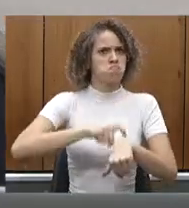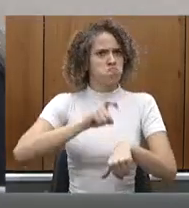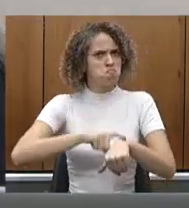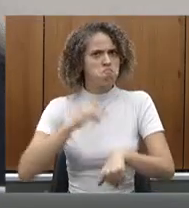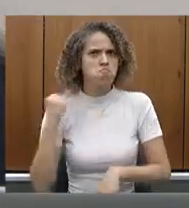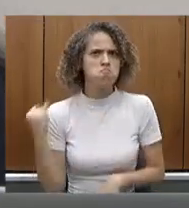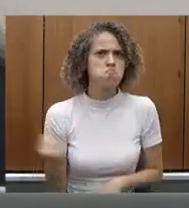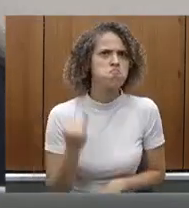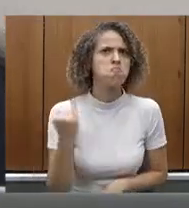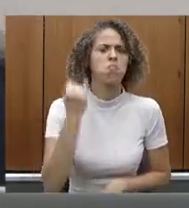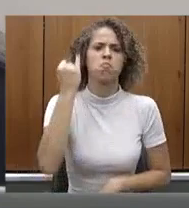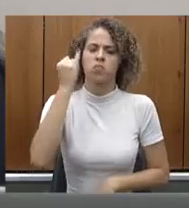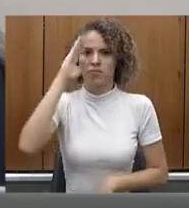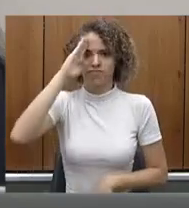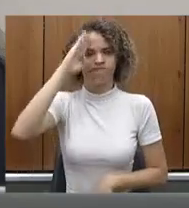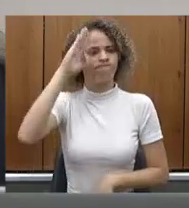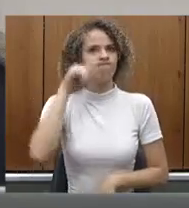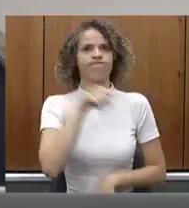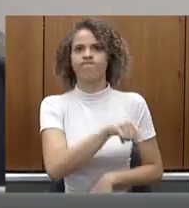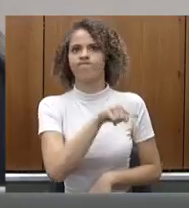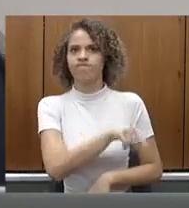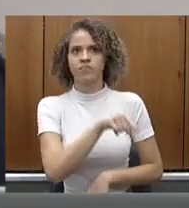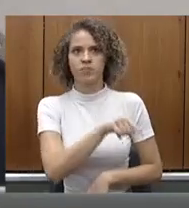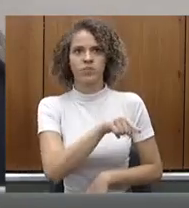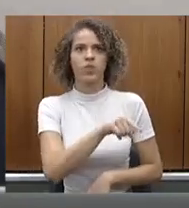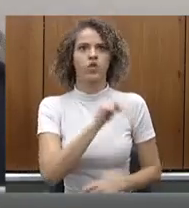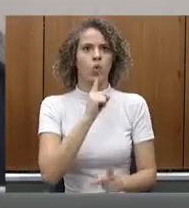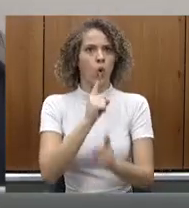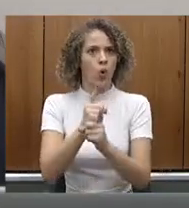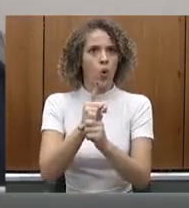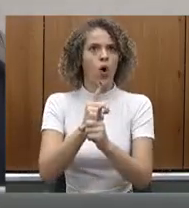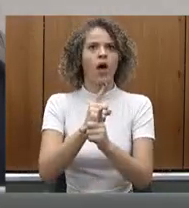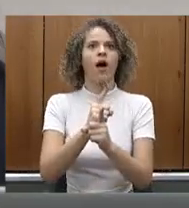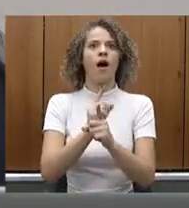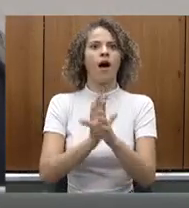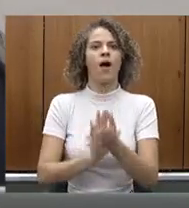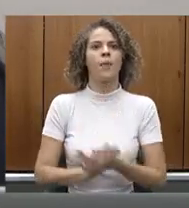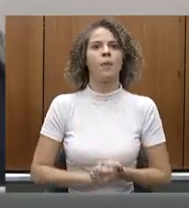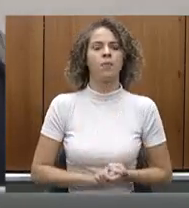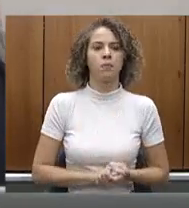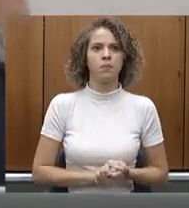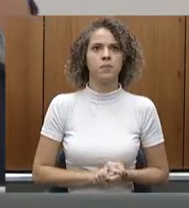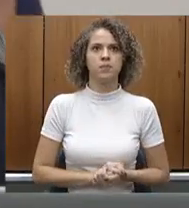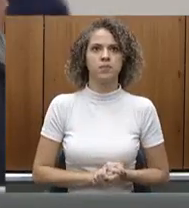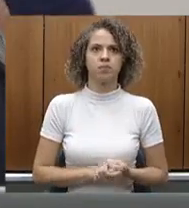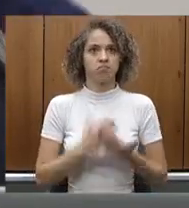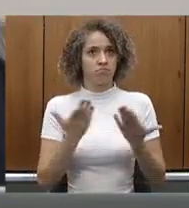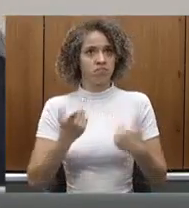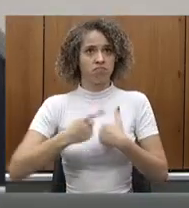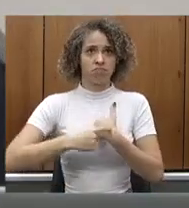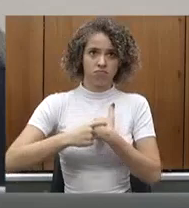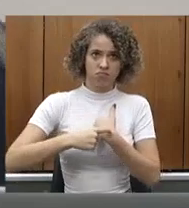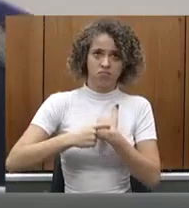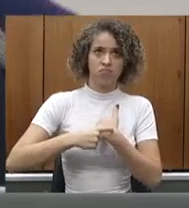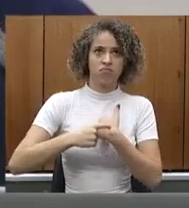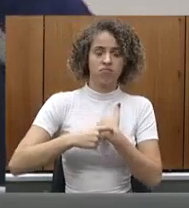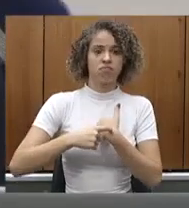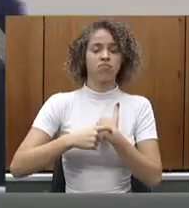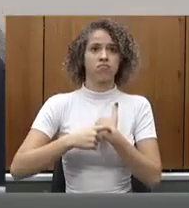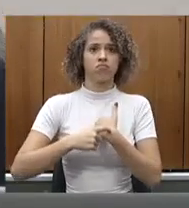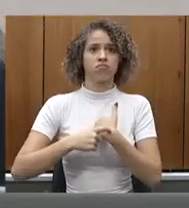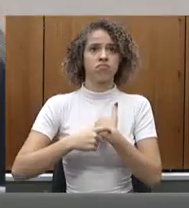importância fundamental naquele nosso encontro com relação ao Valora Minas e também